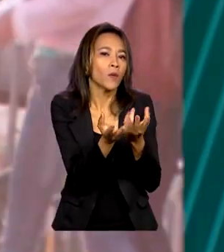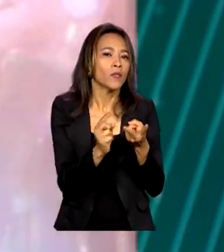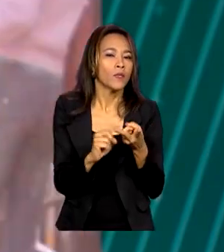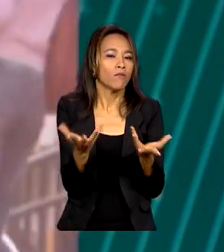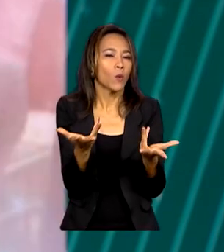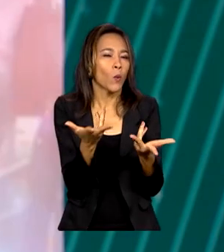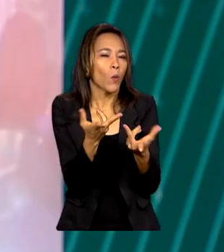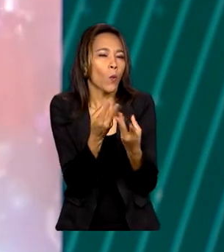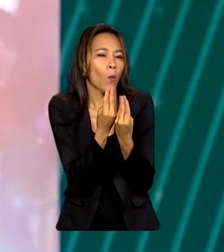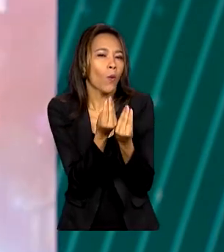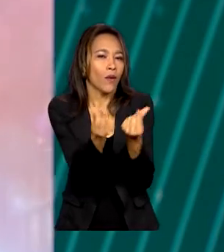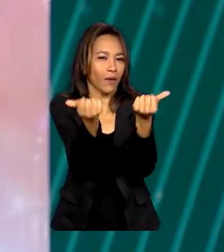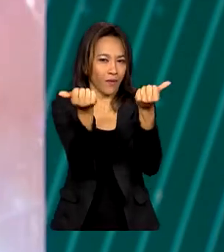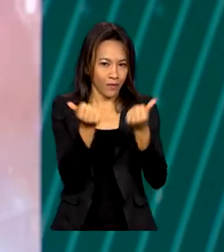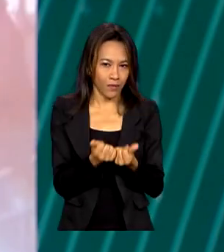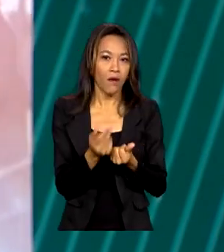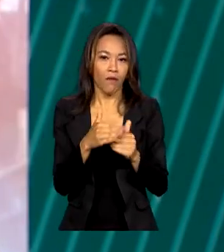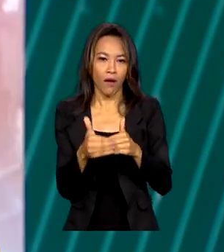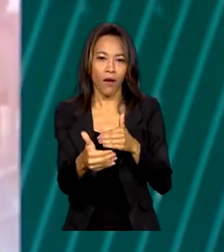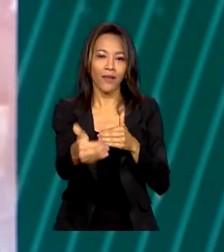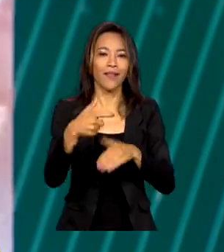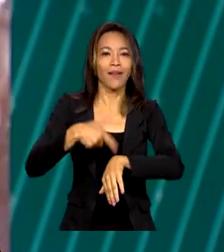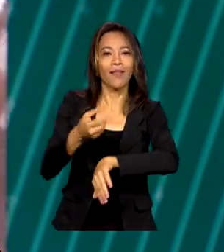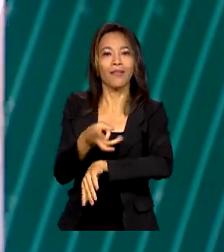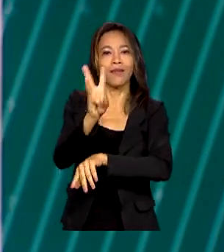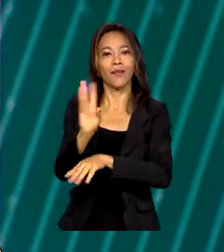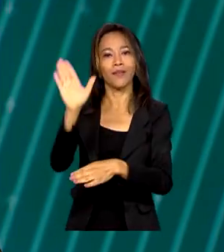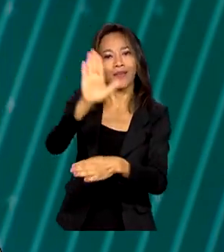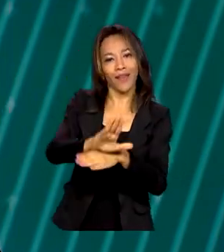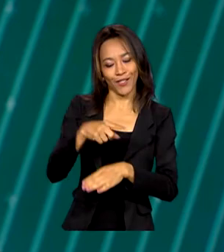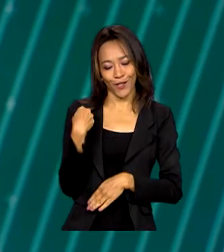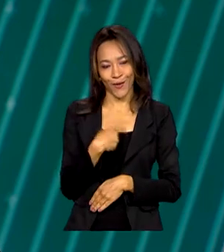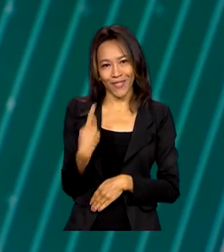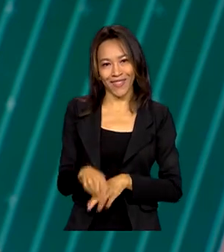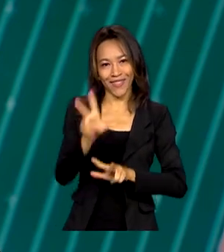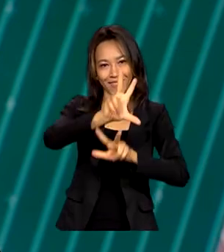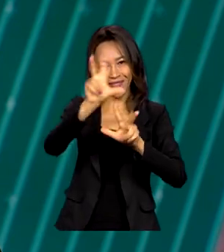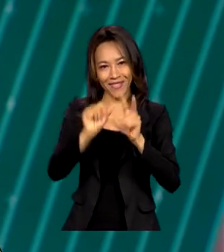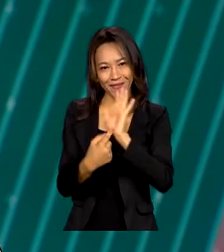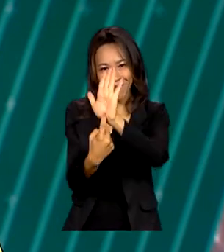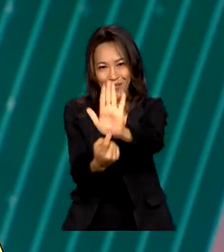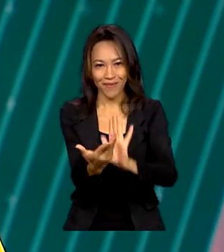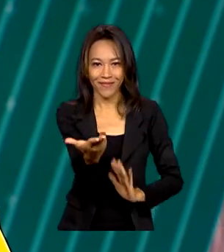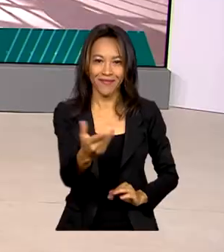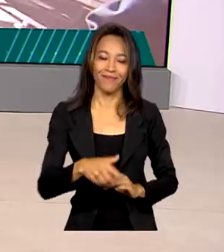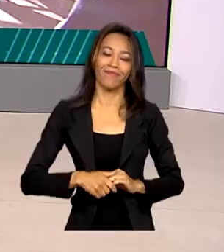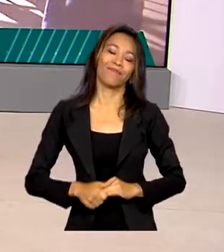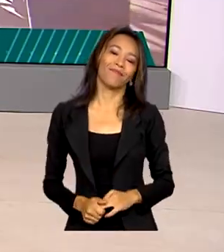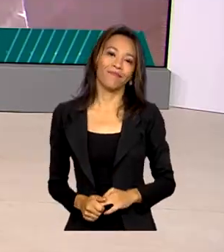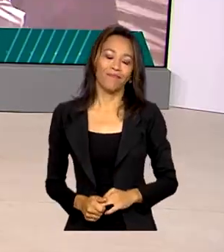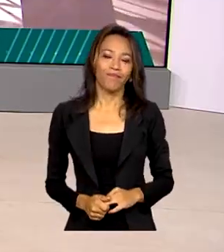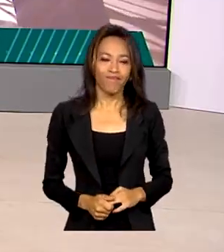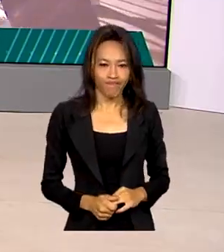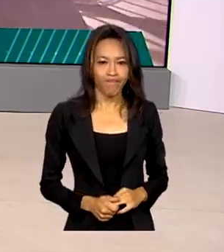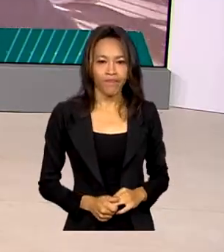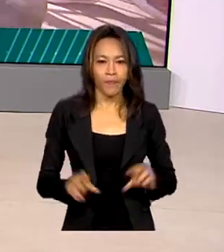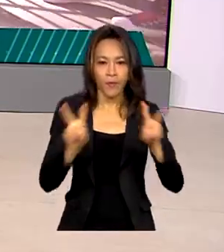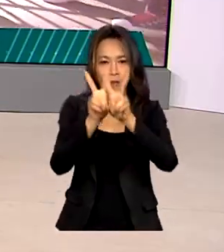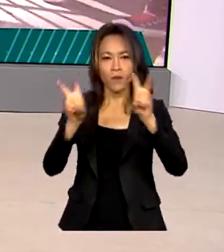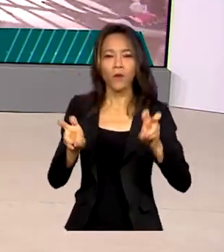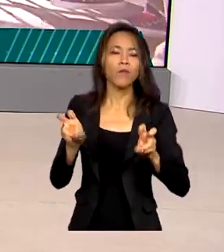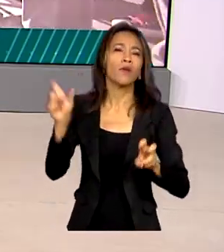eficácia e qualidade. Será a partir das três da tarde e a TV Brasil vai transmitir ao vivo. Sobre a